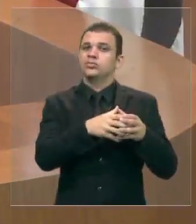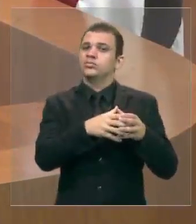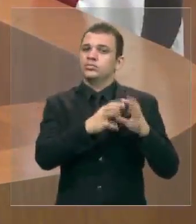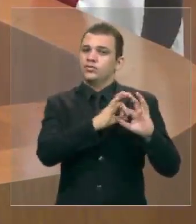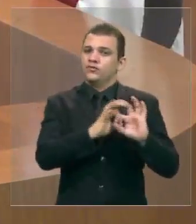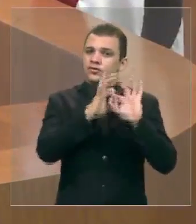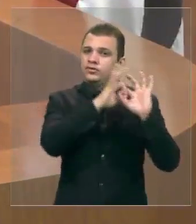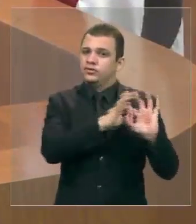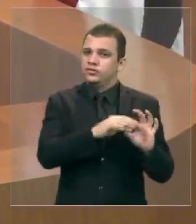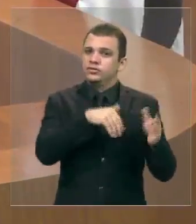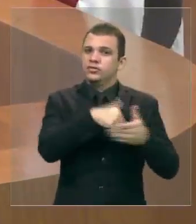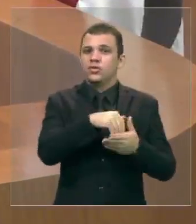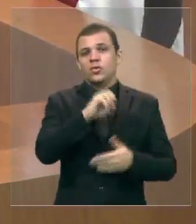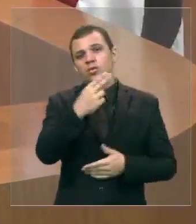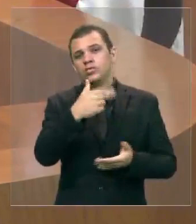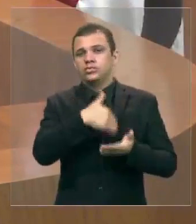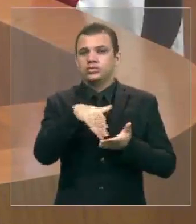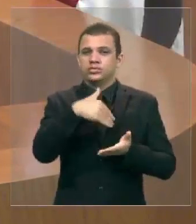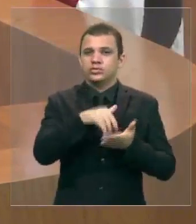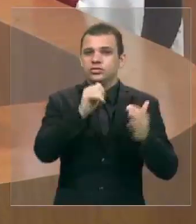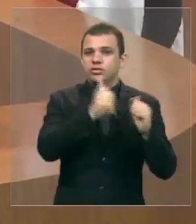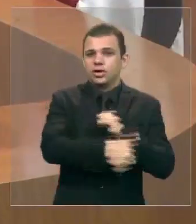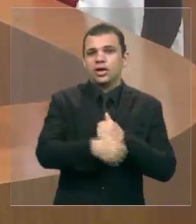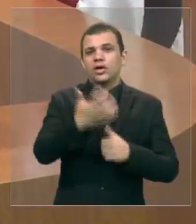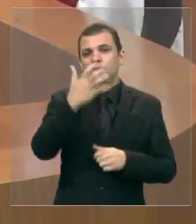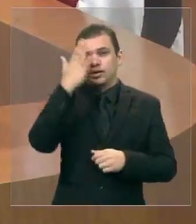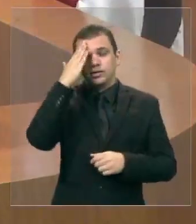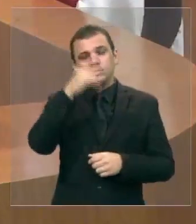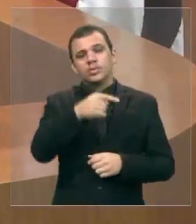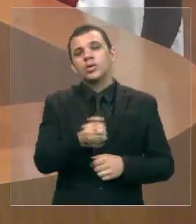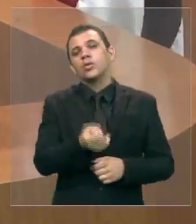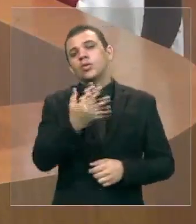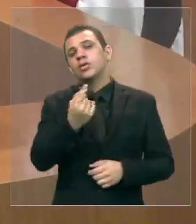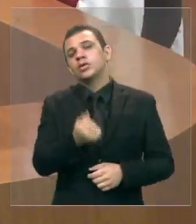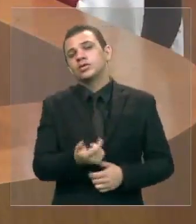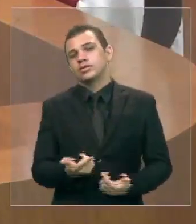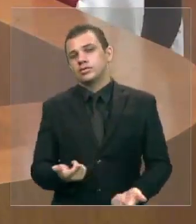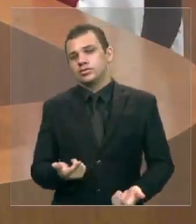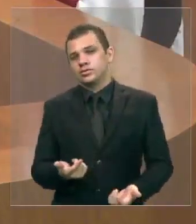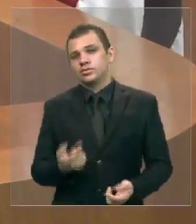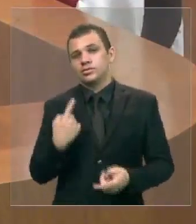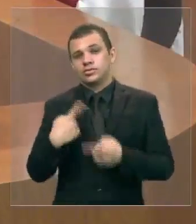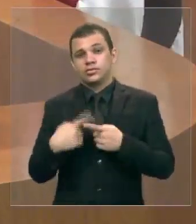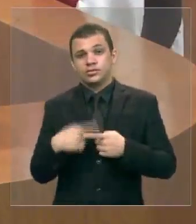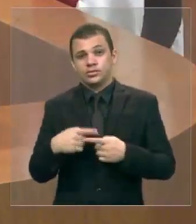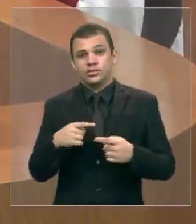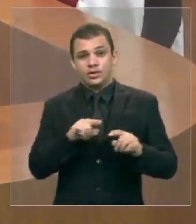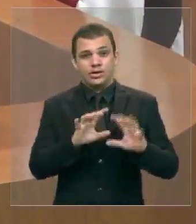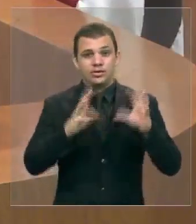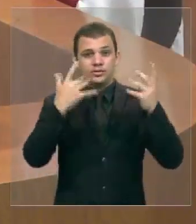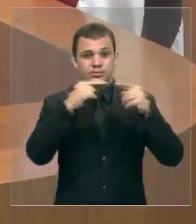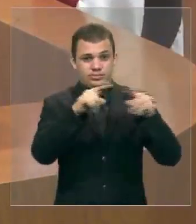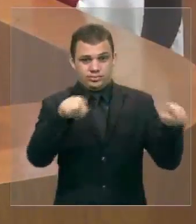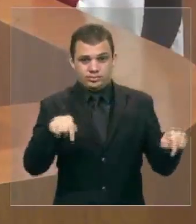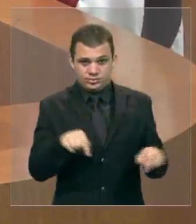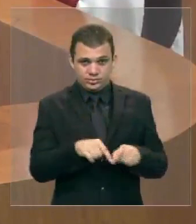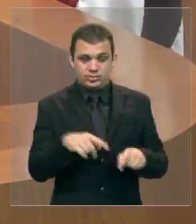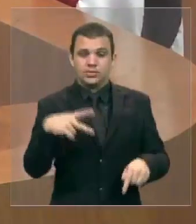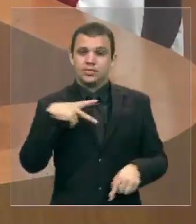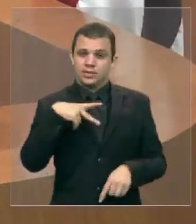Secretaria de Esporte. Eu quero saber quanto custa isso aí, porque lá é um evento particular promovido pelo governo do Estado.